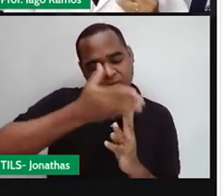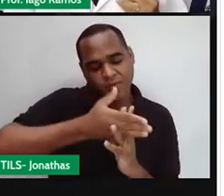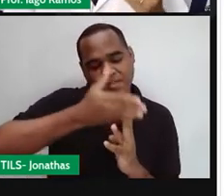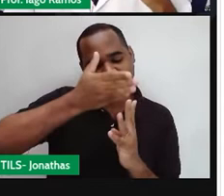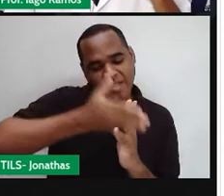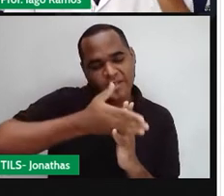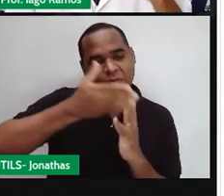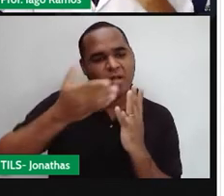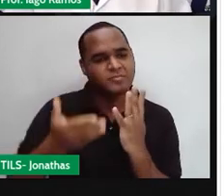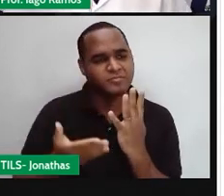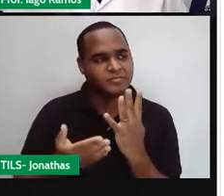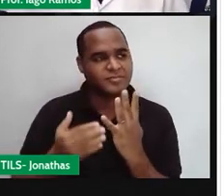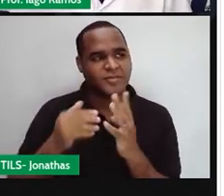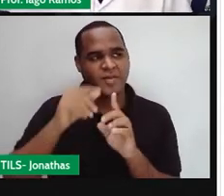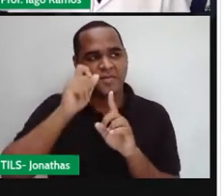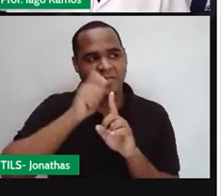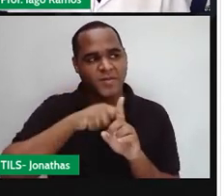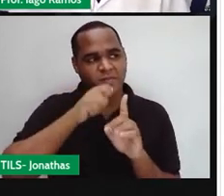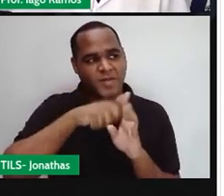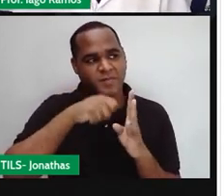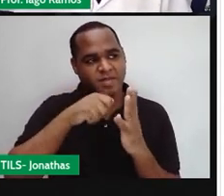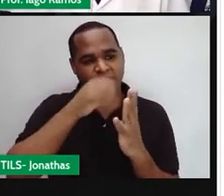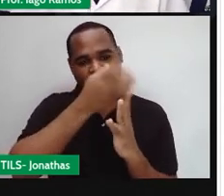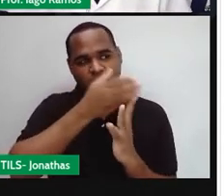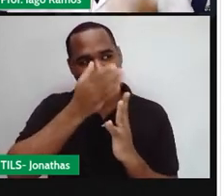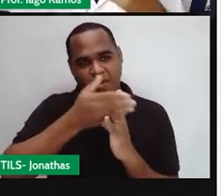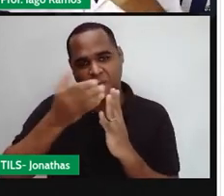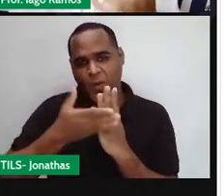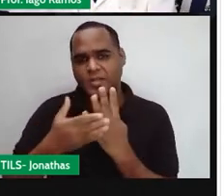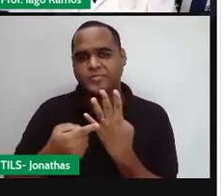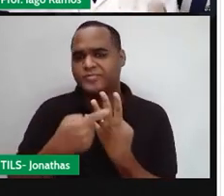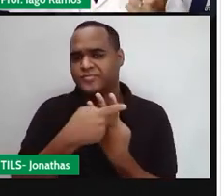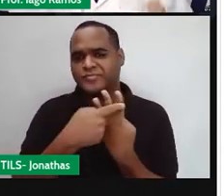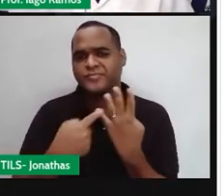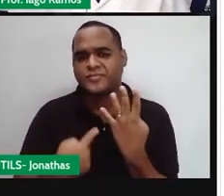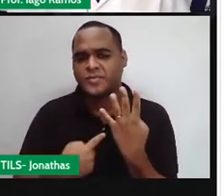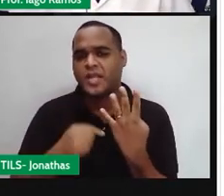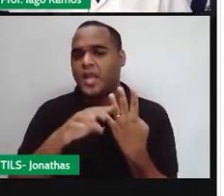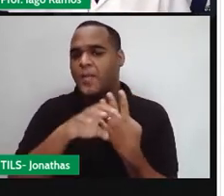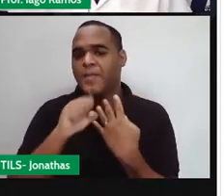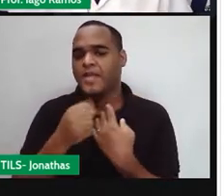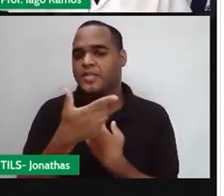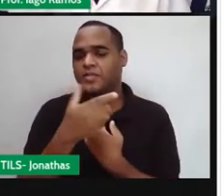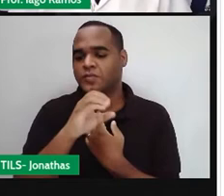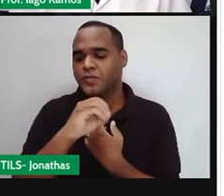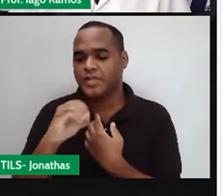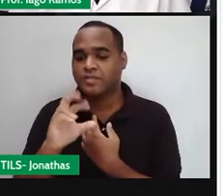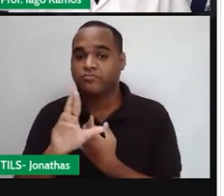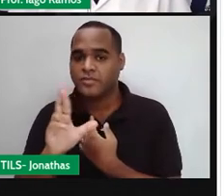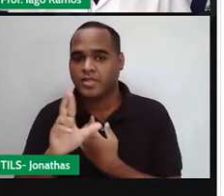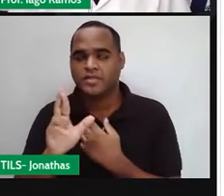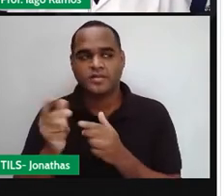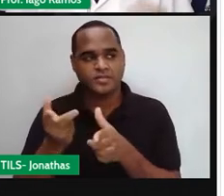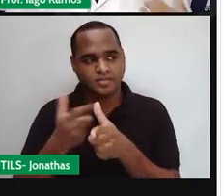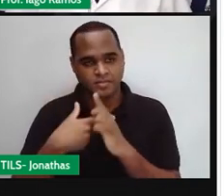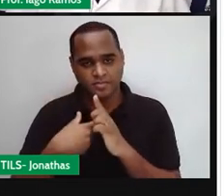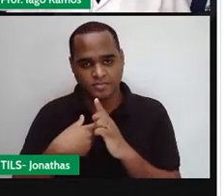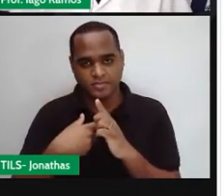iguais e mensais. O que é que isso significa? Eu peguei aí com o Jônatas R$200,00 emprestado,